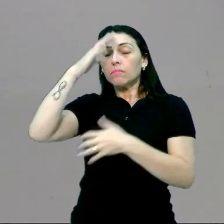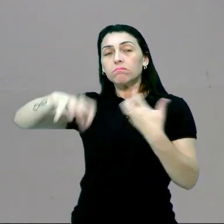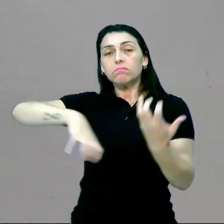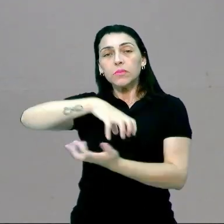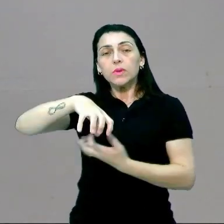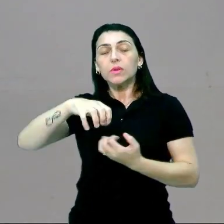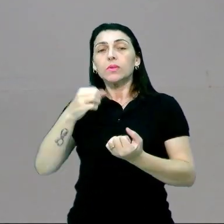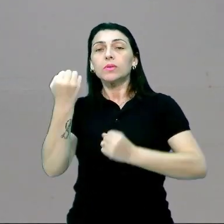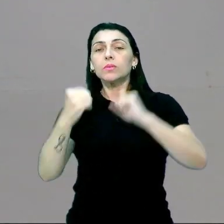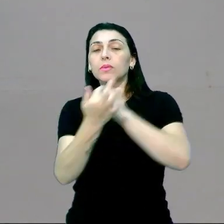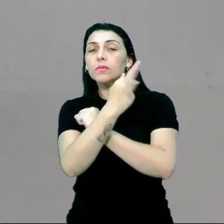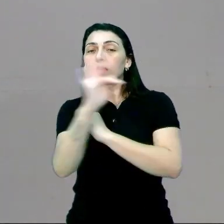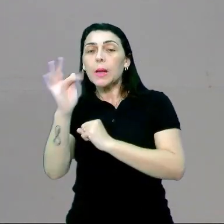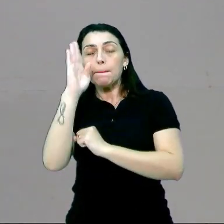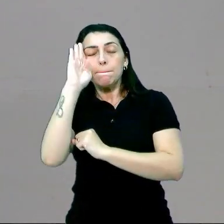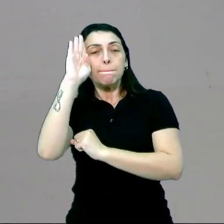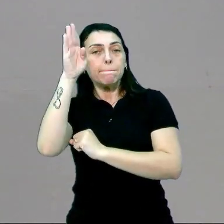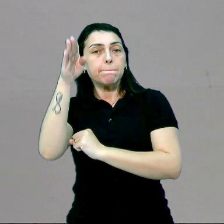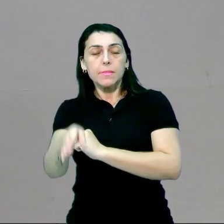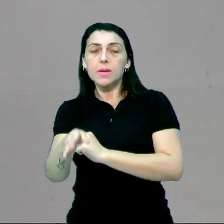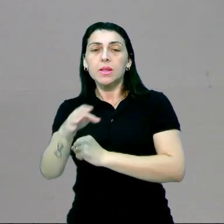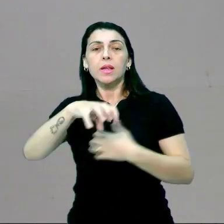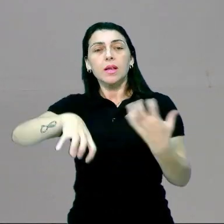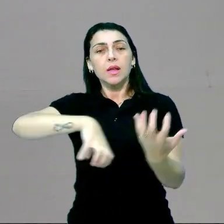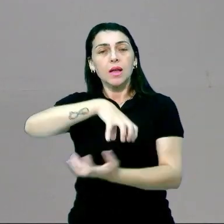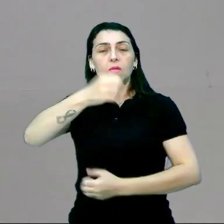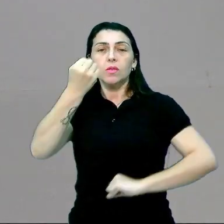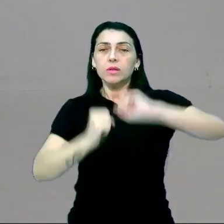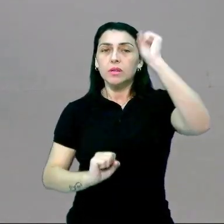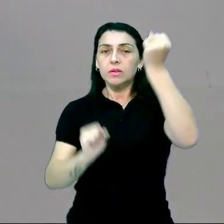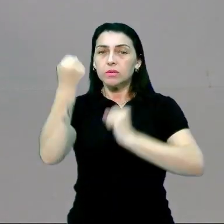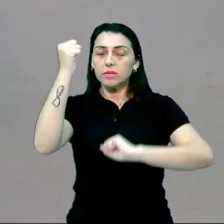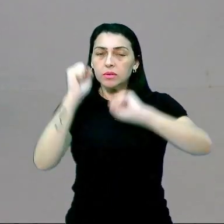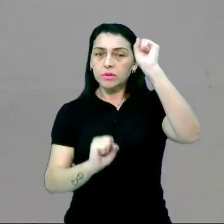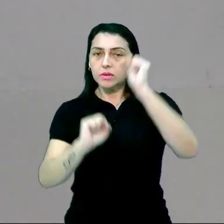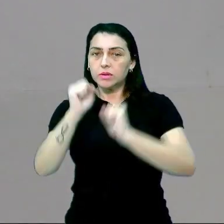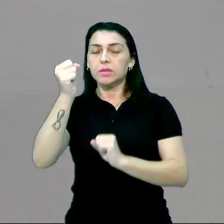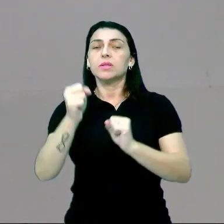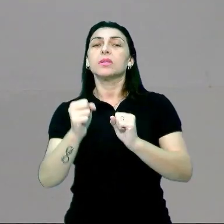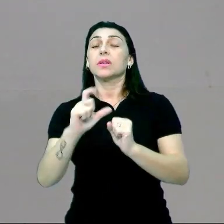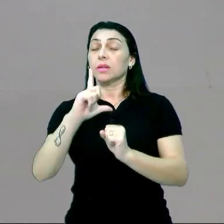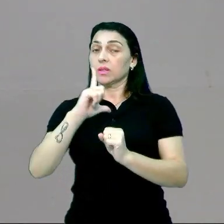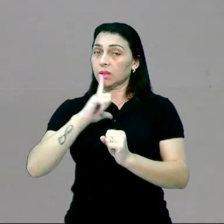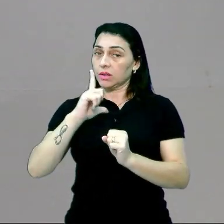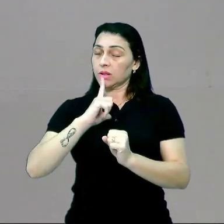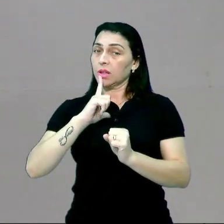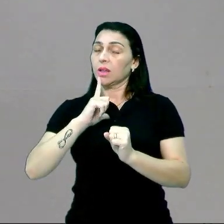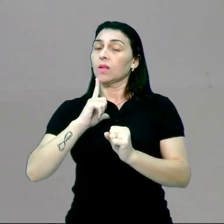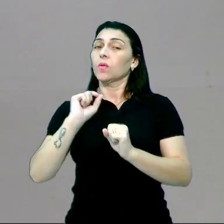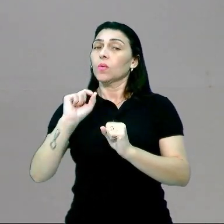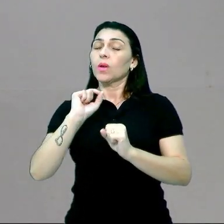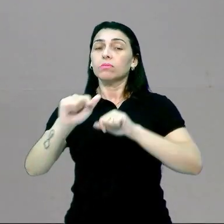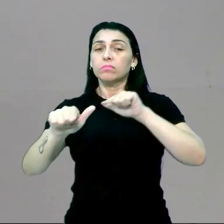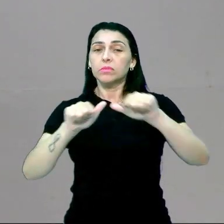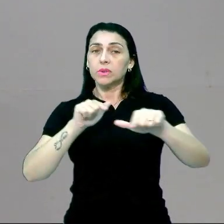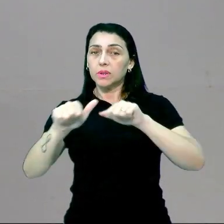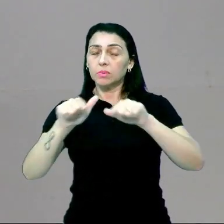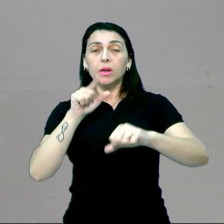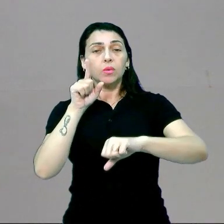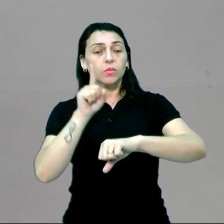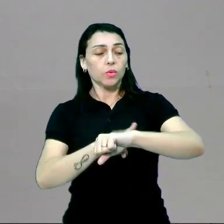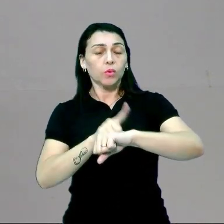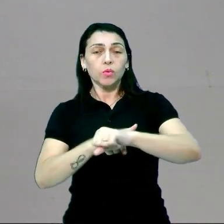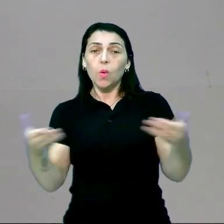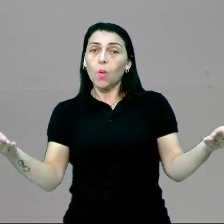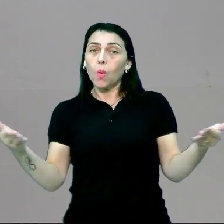Revolução Francesa e, principalmente, a Revolução Industrial, que estabeleceu a dinâmica do trabalho no